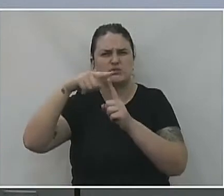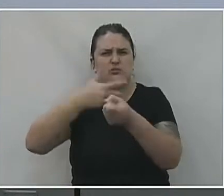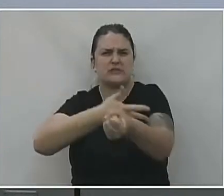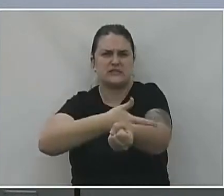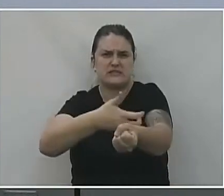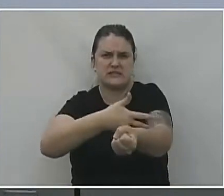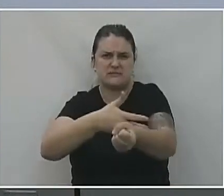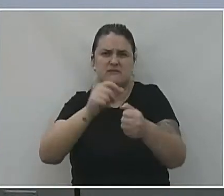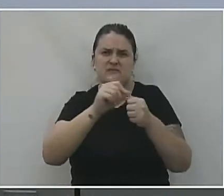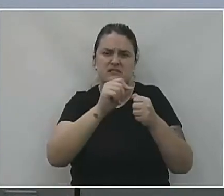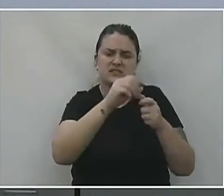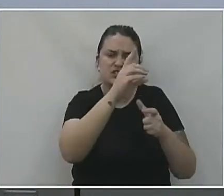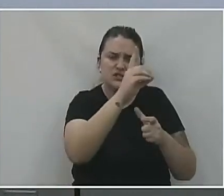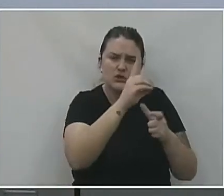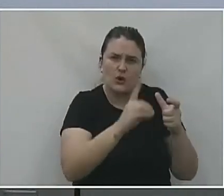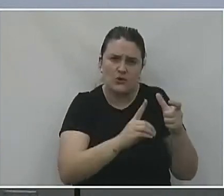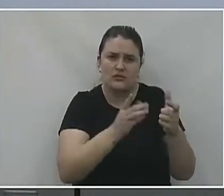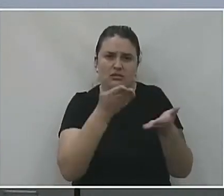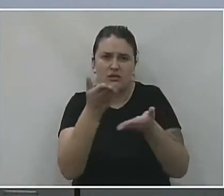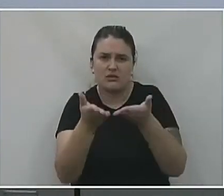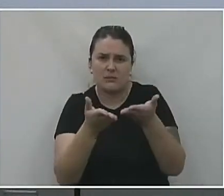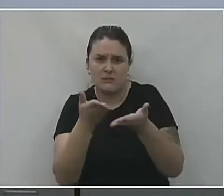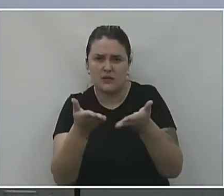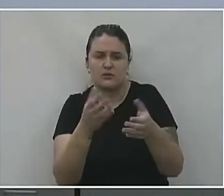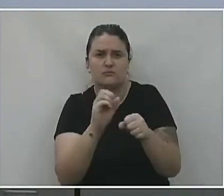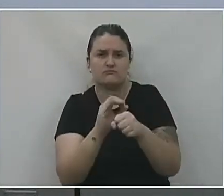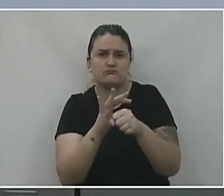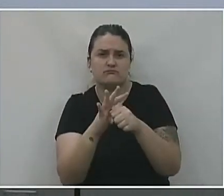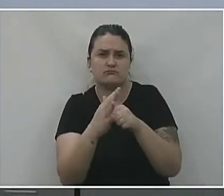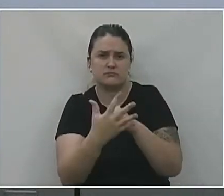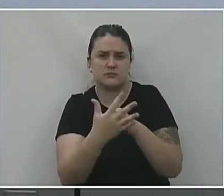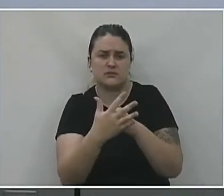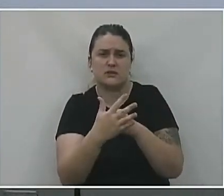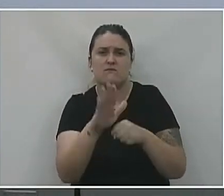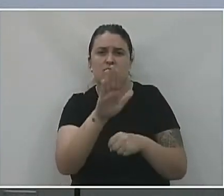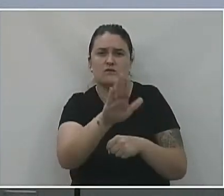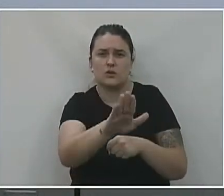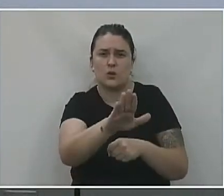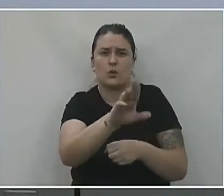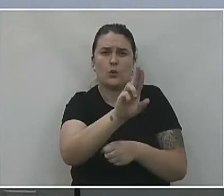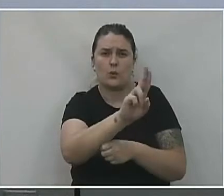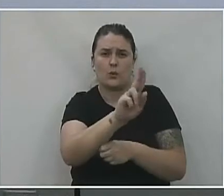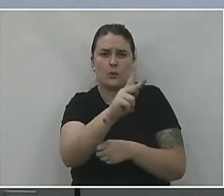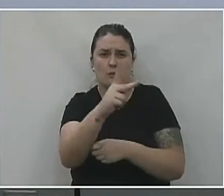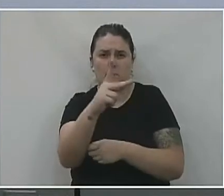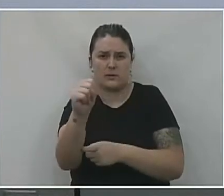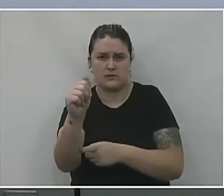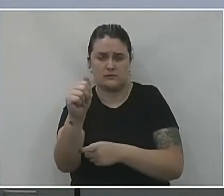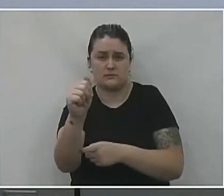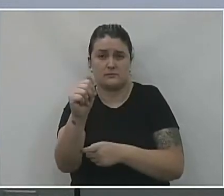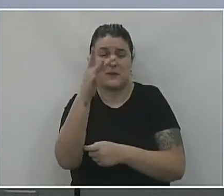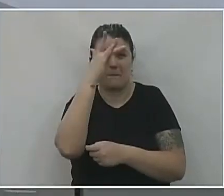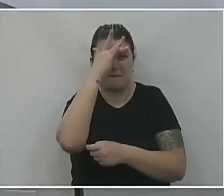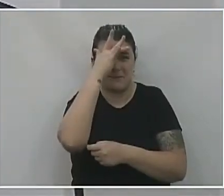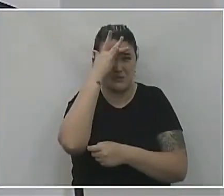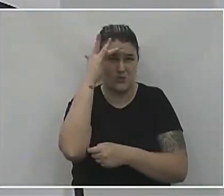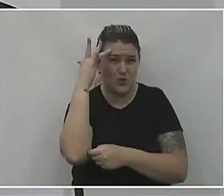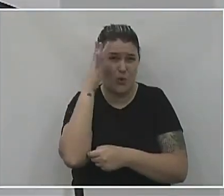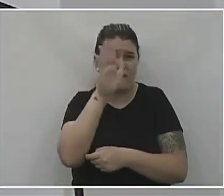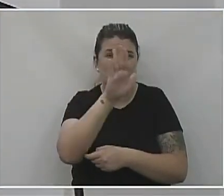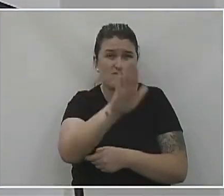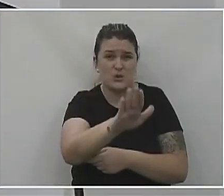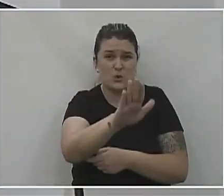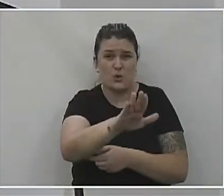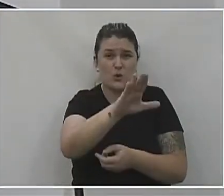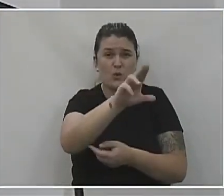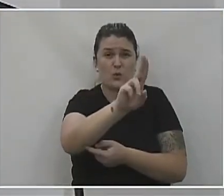para diagnóstico precoce e tratamento para paciente COVID internado na UPA. Paciente internado na UPA